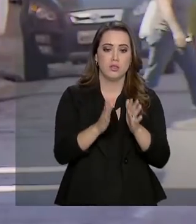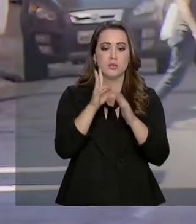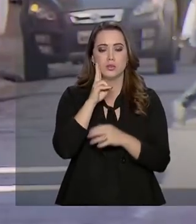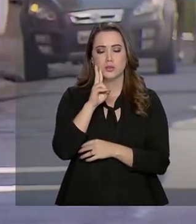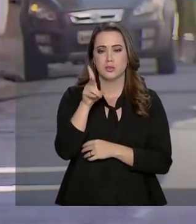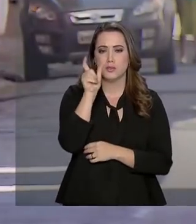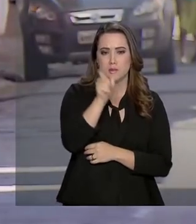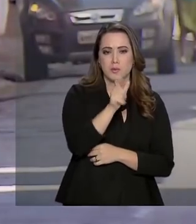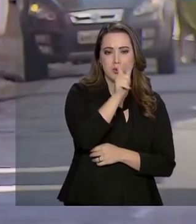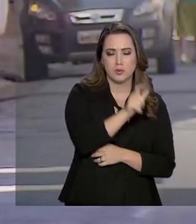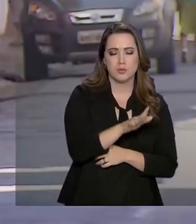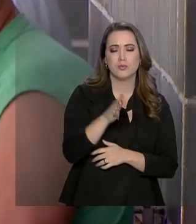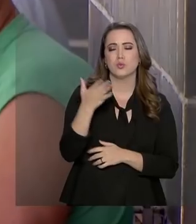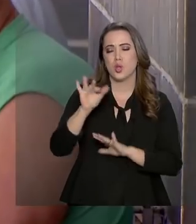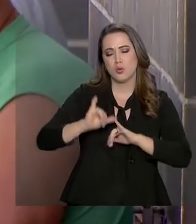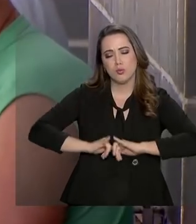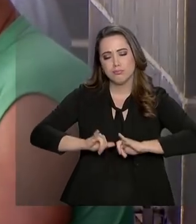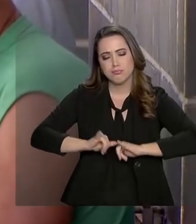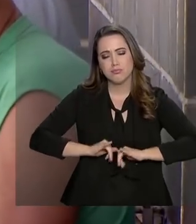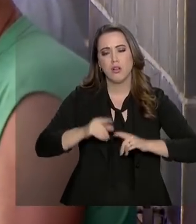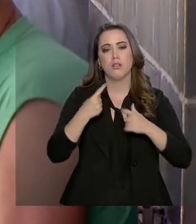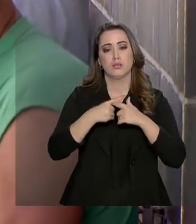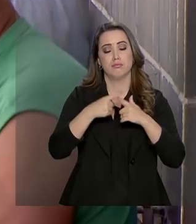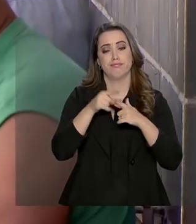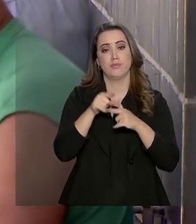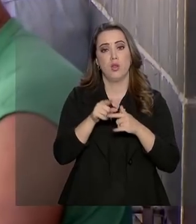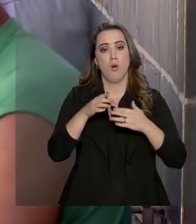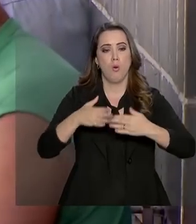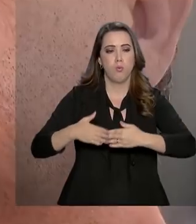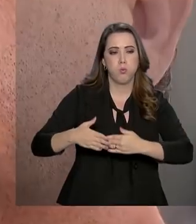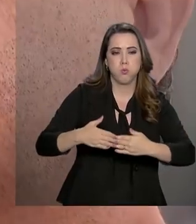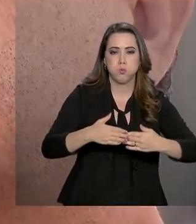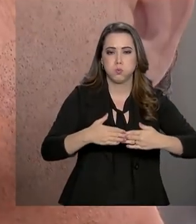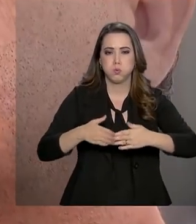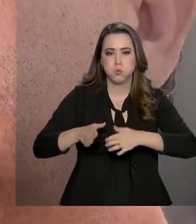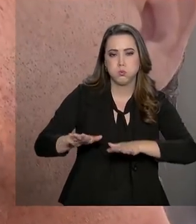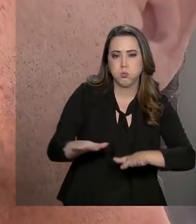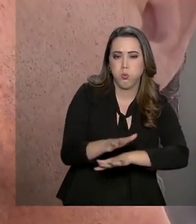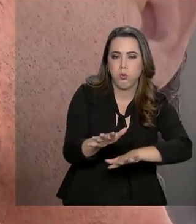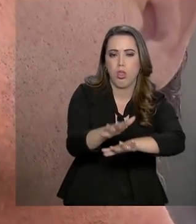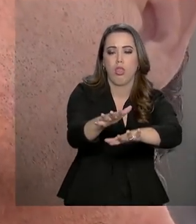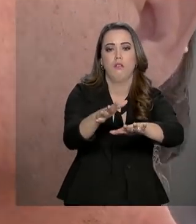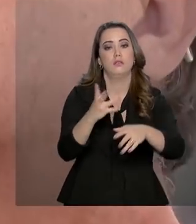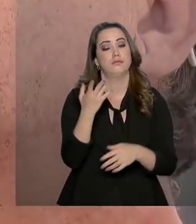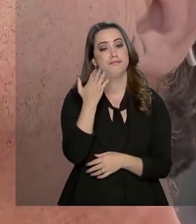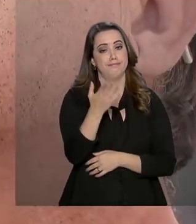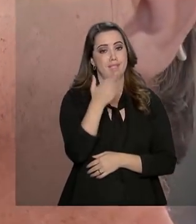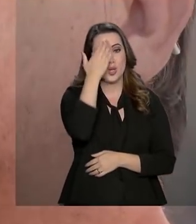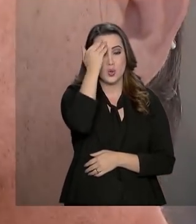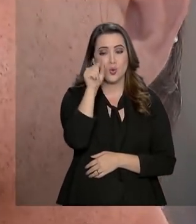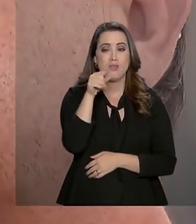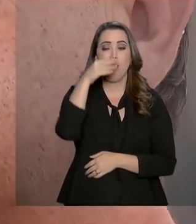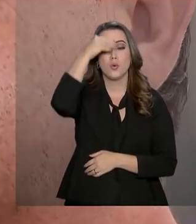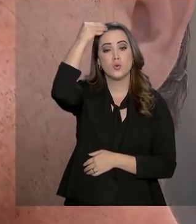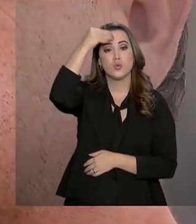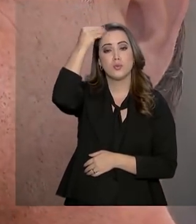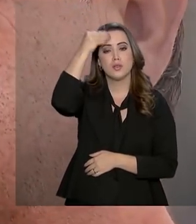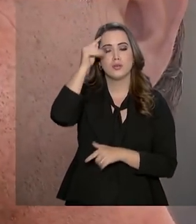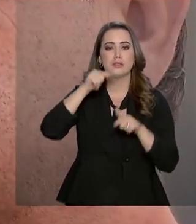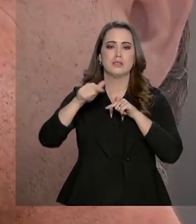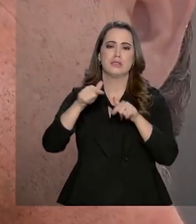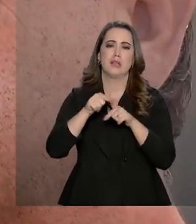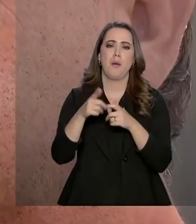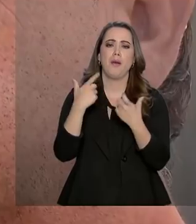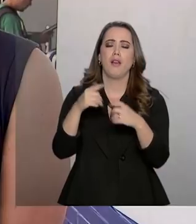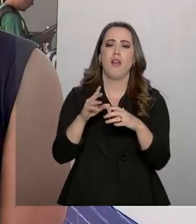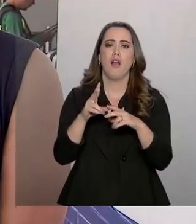difícil achar alguém que tenha sido afetado pelo rompimento da barragem do Feijão. Ezequiel está sem notícias do sobrinho que trabalhava como técnico de